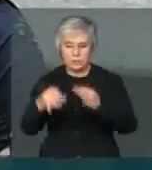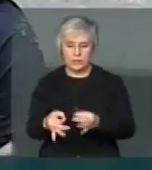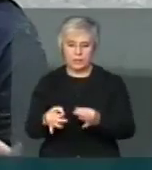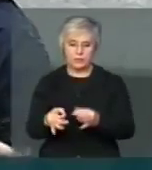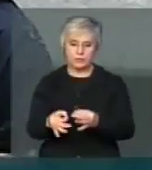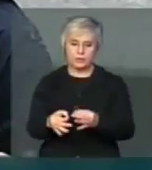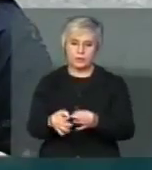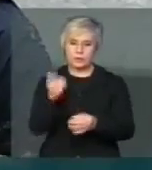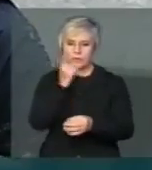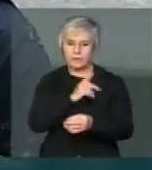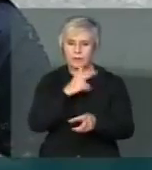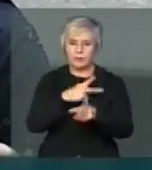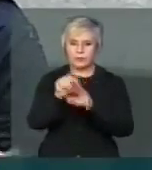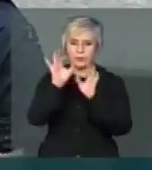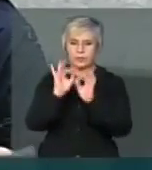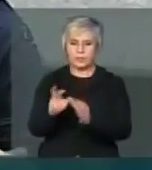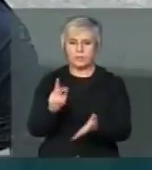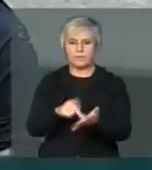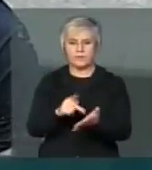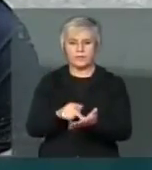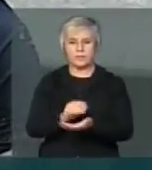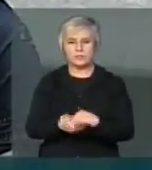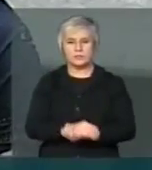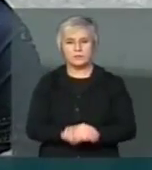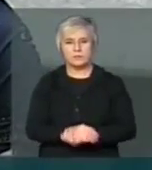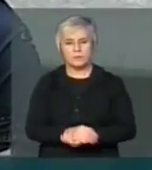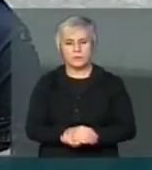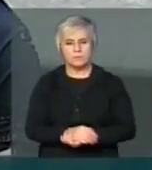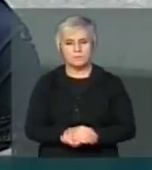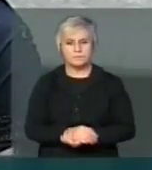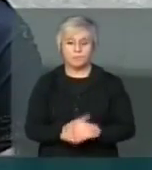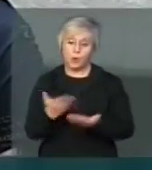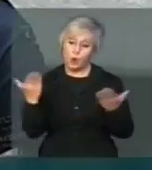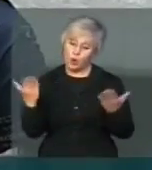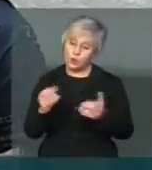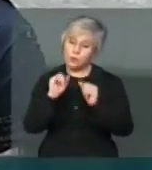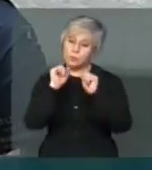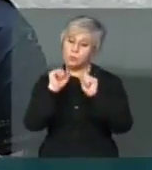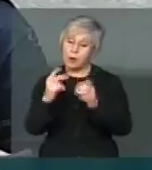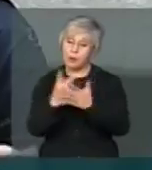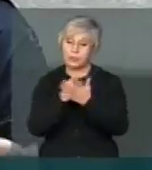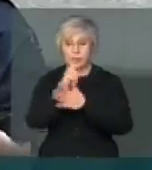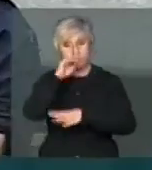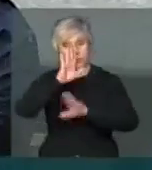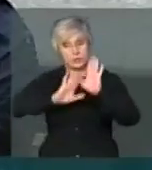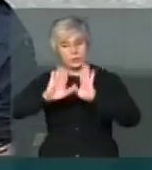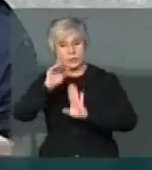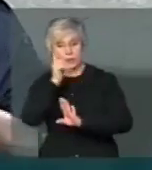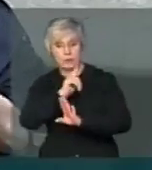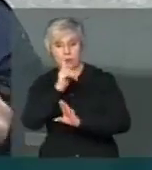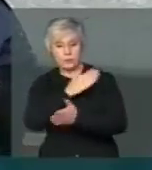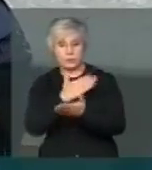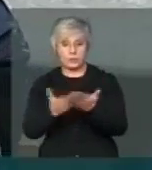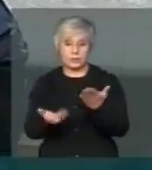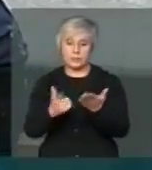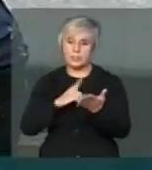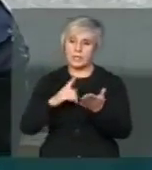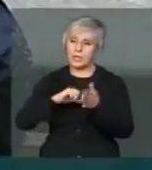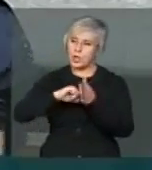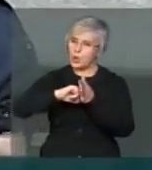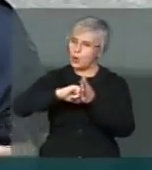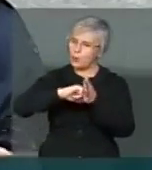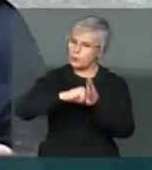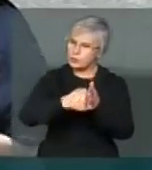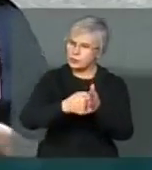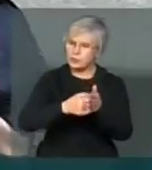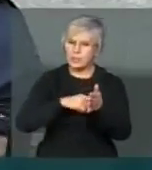numa construção política mais ampla, ser um risco que nós vamos correr no dia de hoje, porque nós teremos aí obstrução, nós